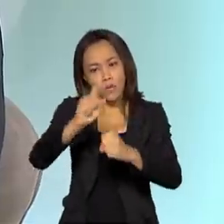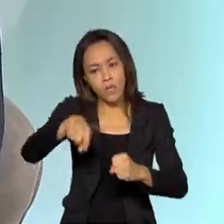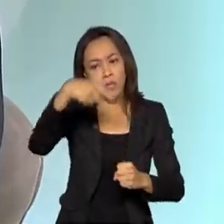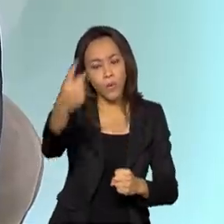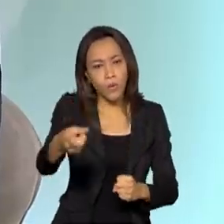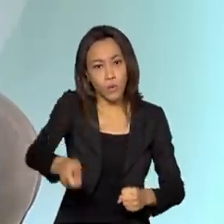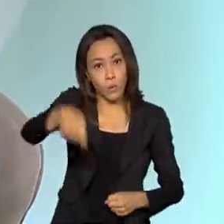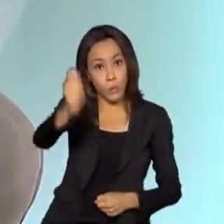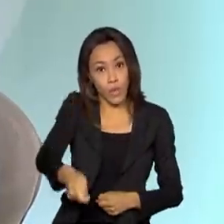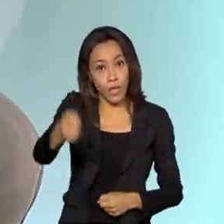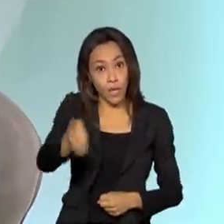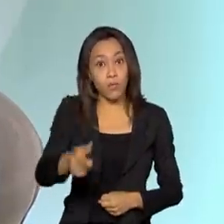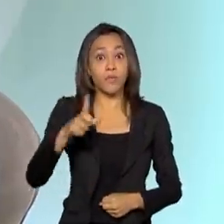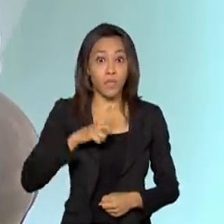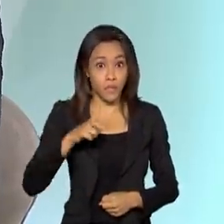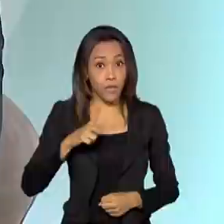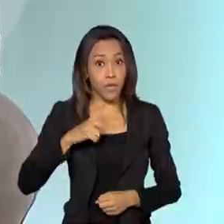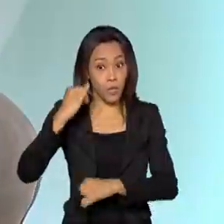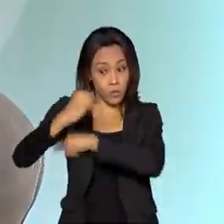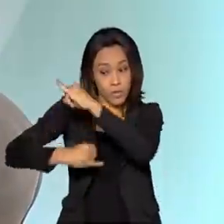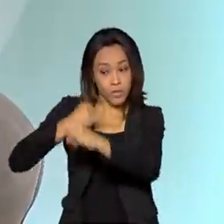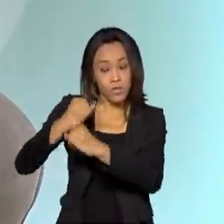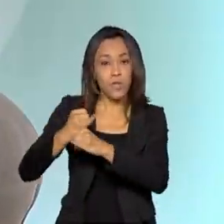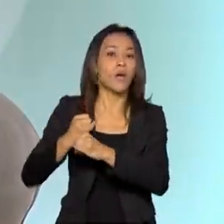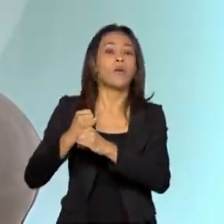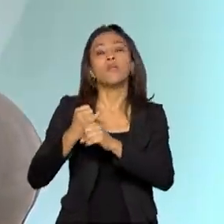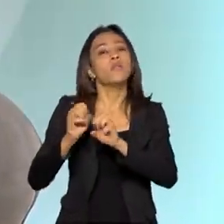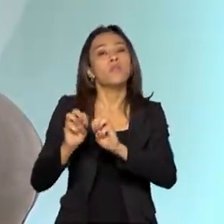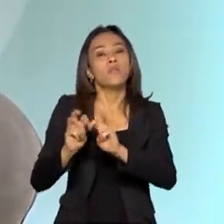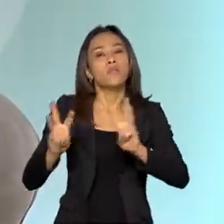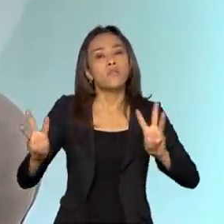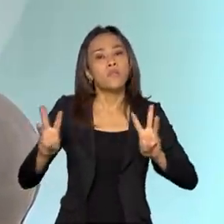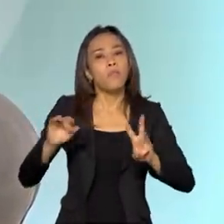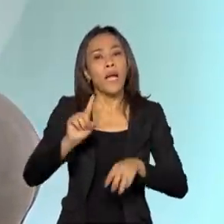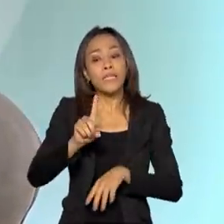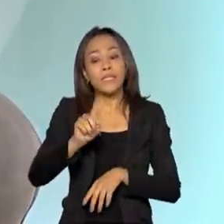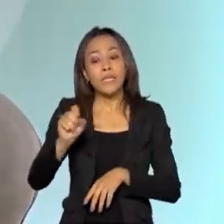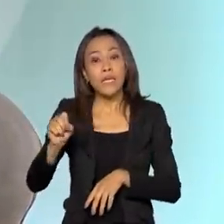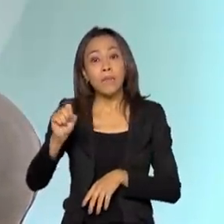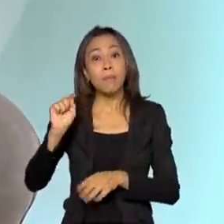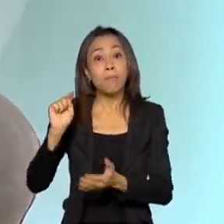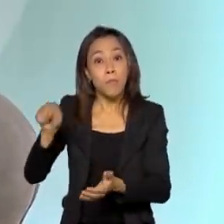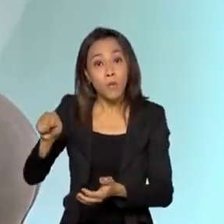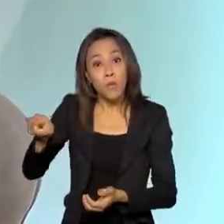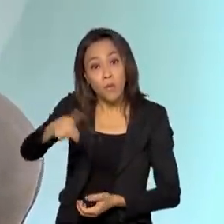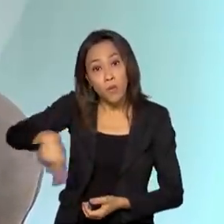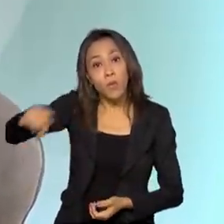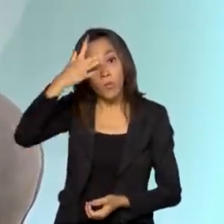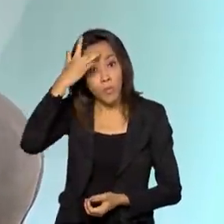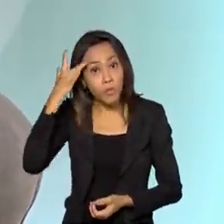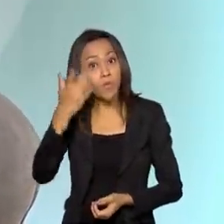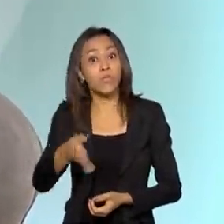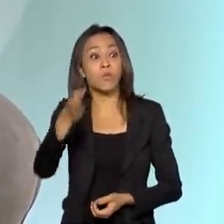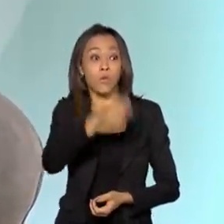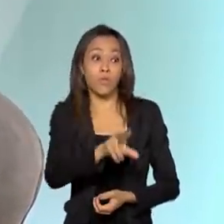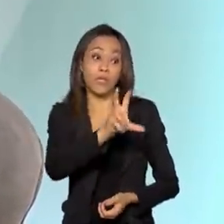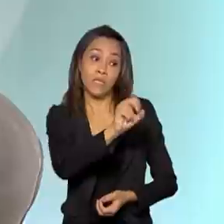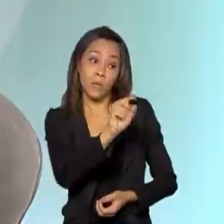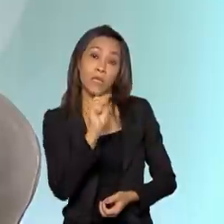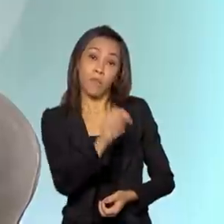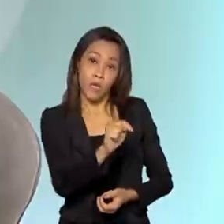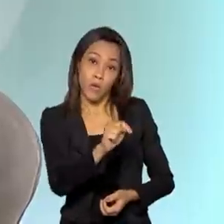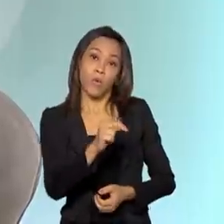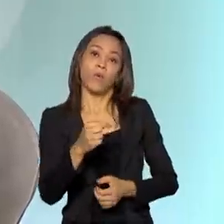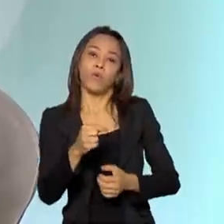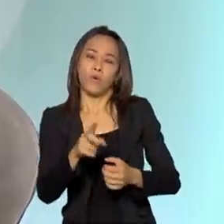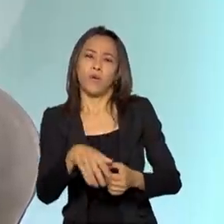que ter pelo menos um site de antenas para cada 100 mil habitantes. No segundo ano, para cada 50 mil habitantes. No